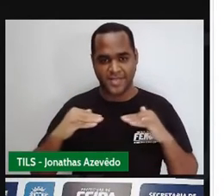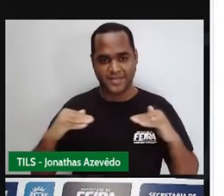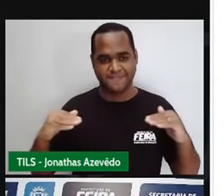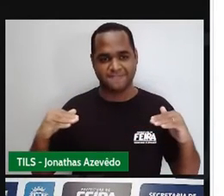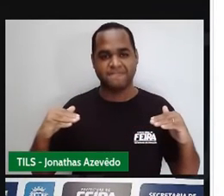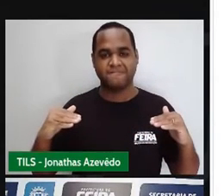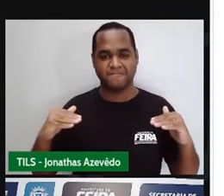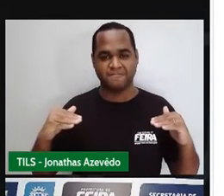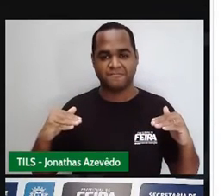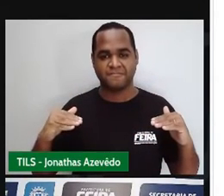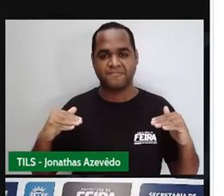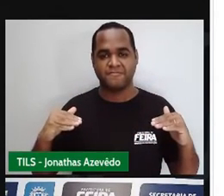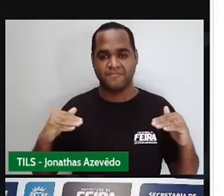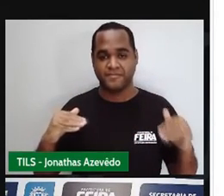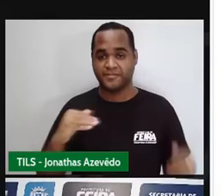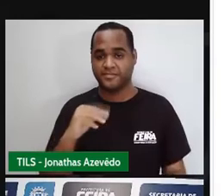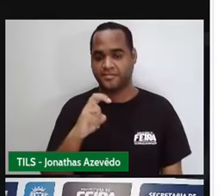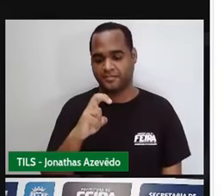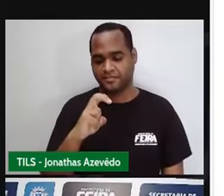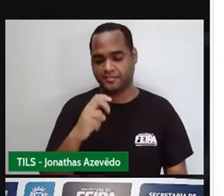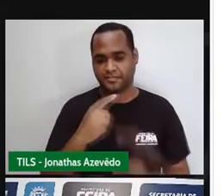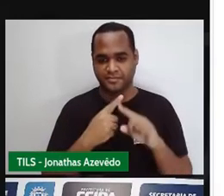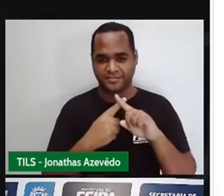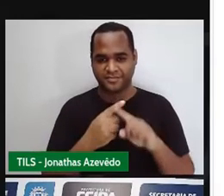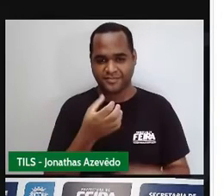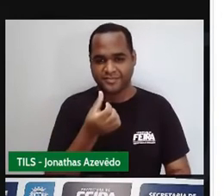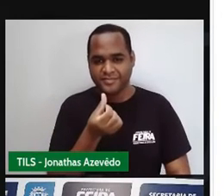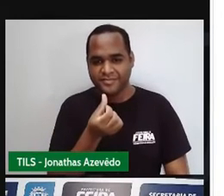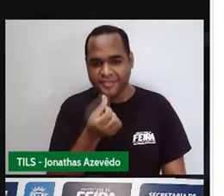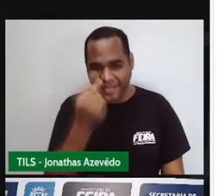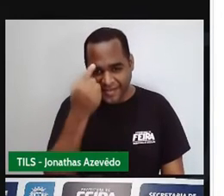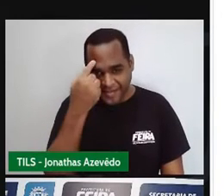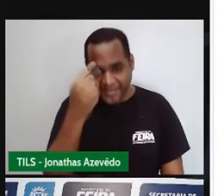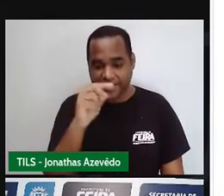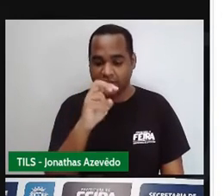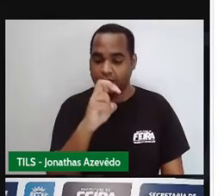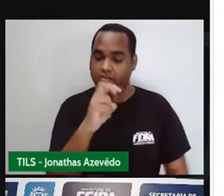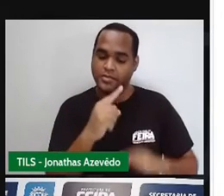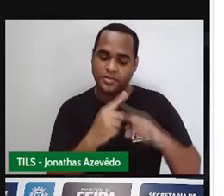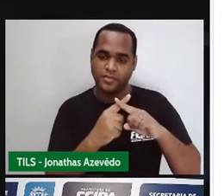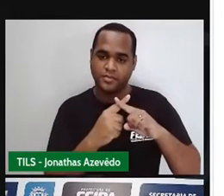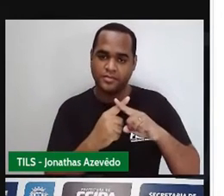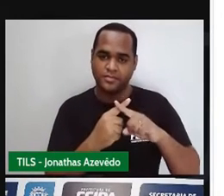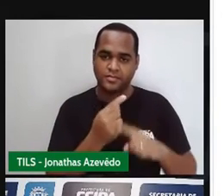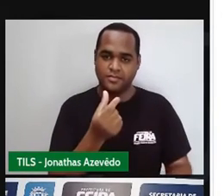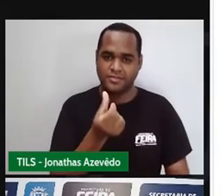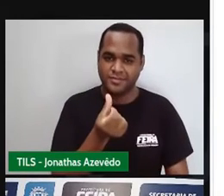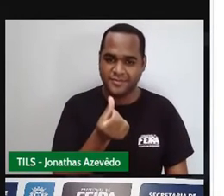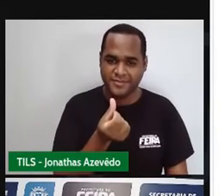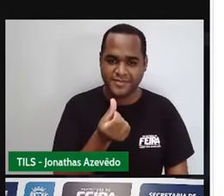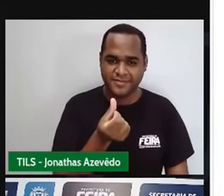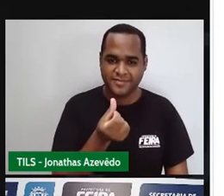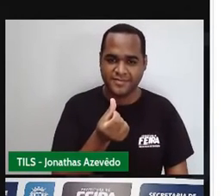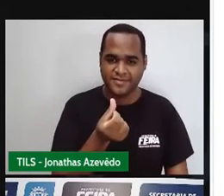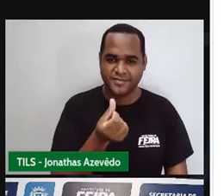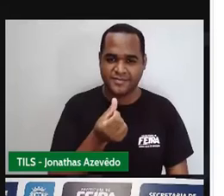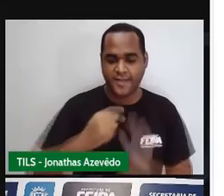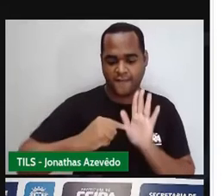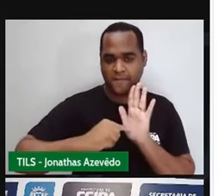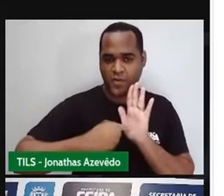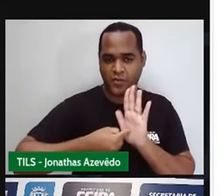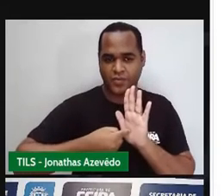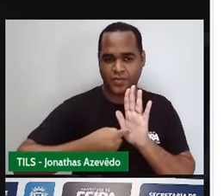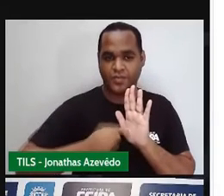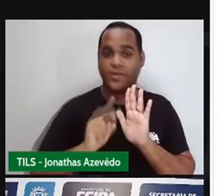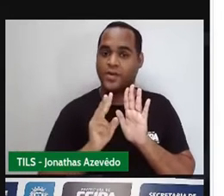comprimento ou a base, né? 5, vezes 6. Olha só. Quando a gente faz essa continha de 5,